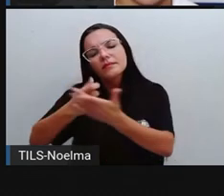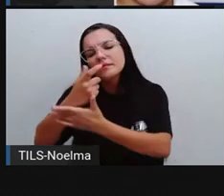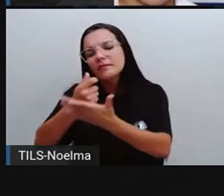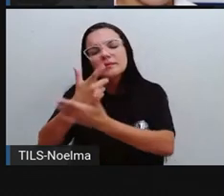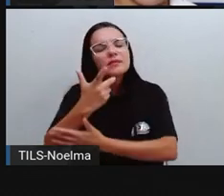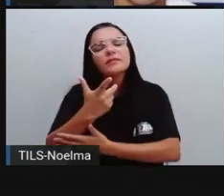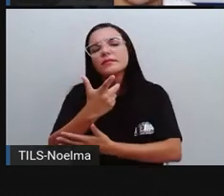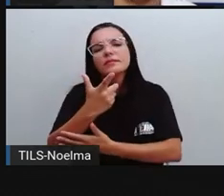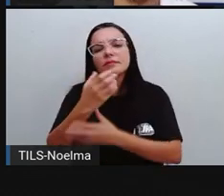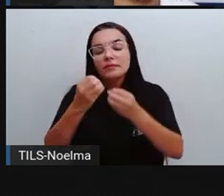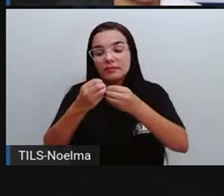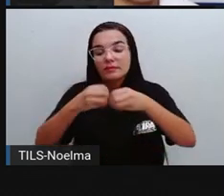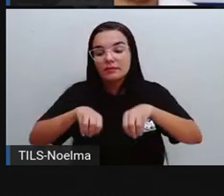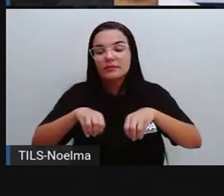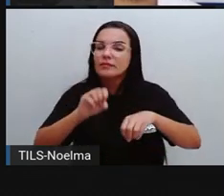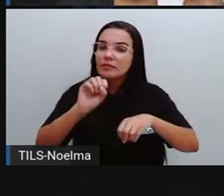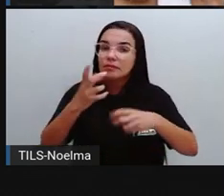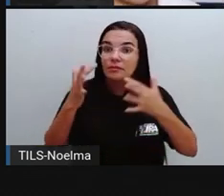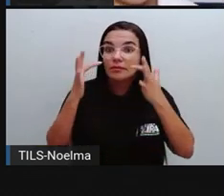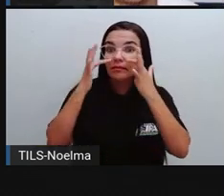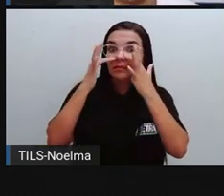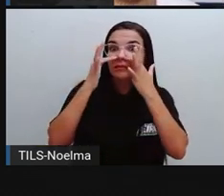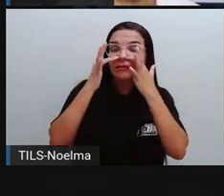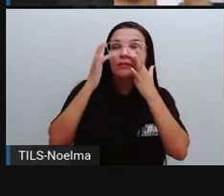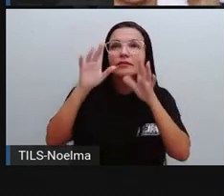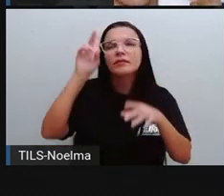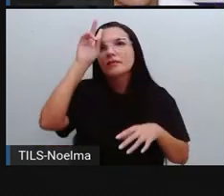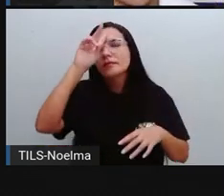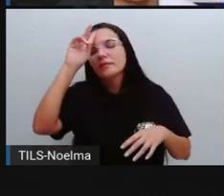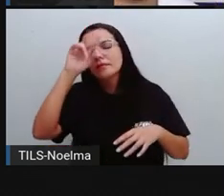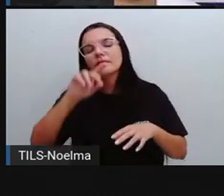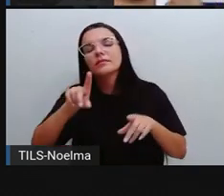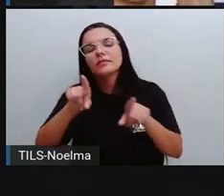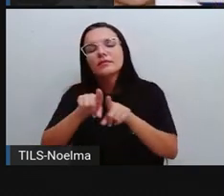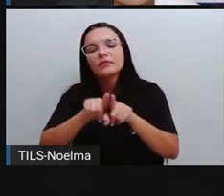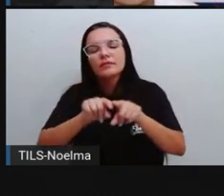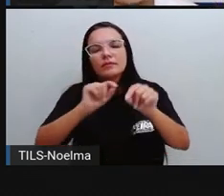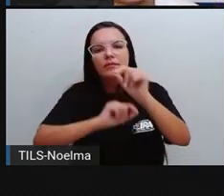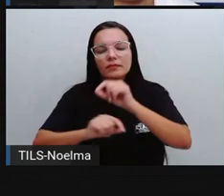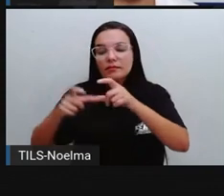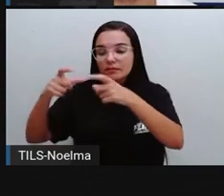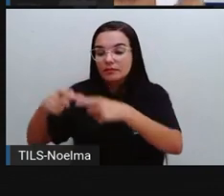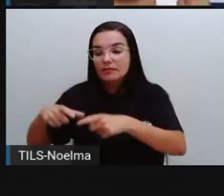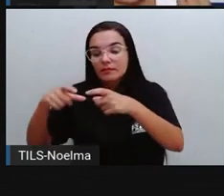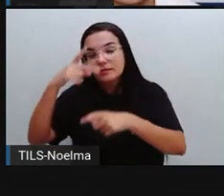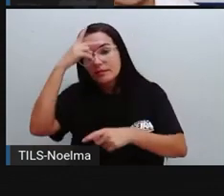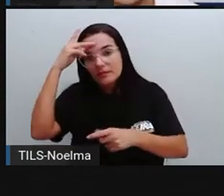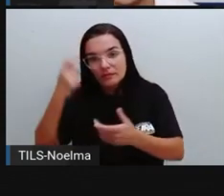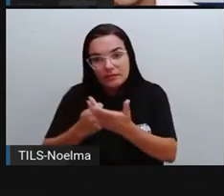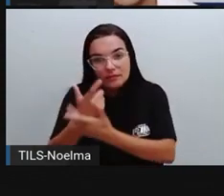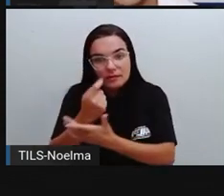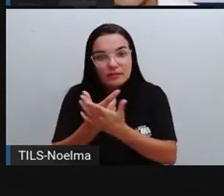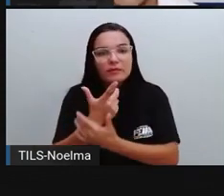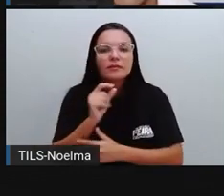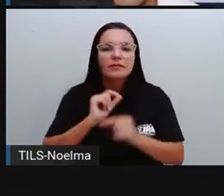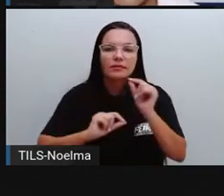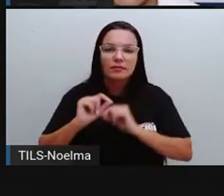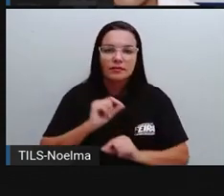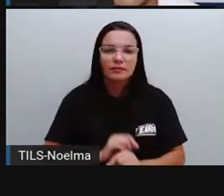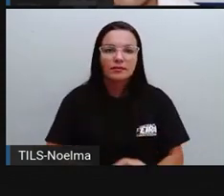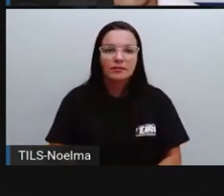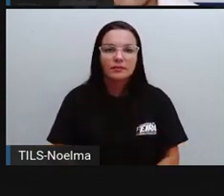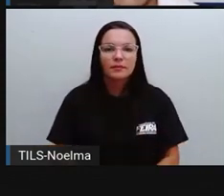chamar a atenção aí do leitor. Para ele lembrar, né? Também quem é que está ali fazendo, falando esse texto, tá?